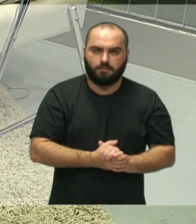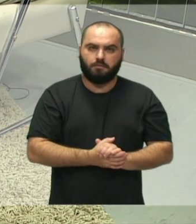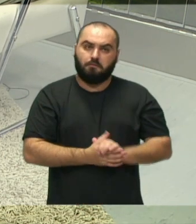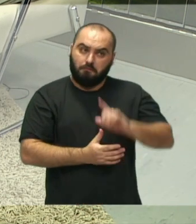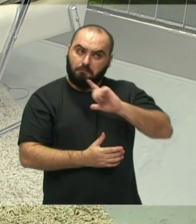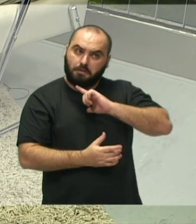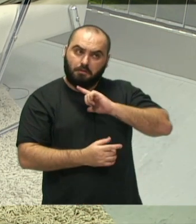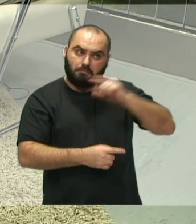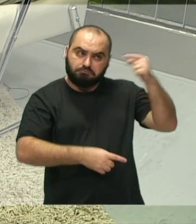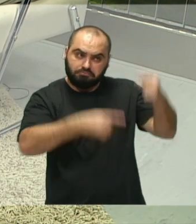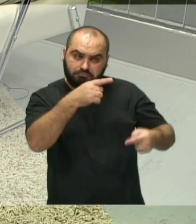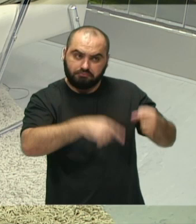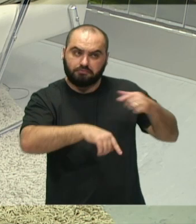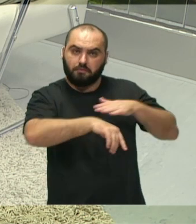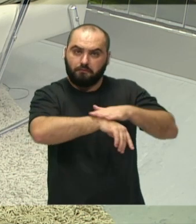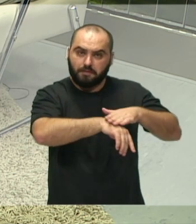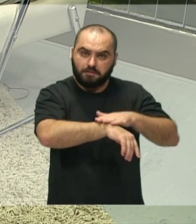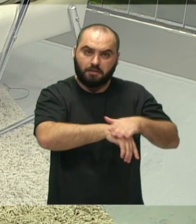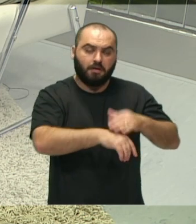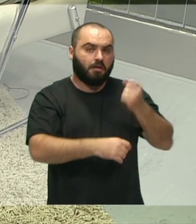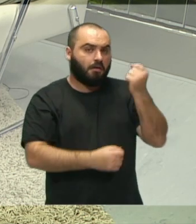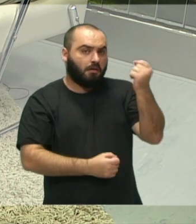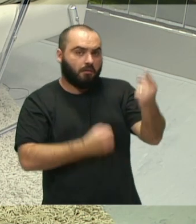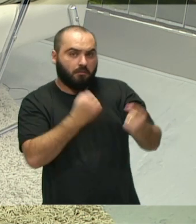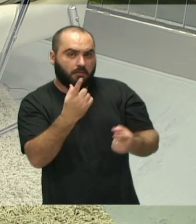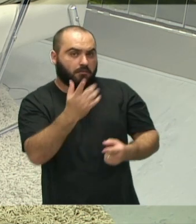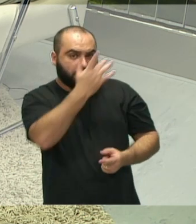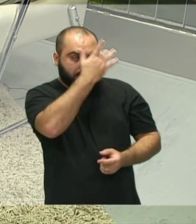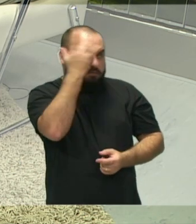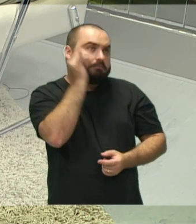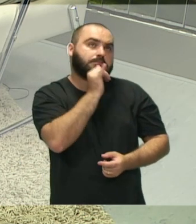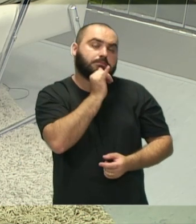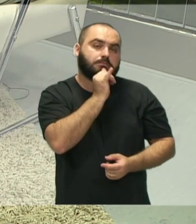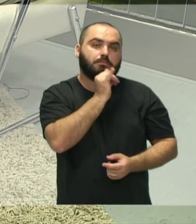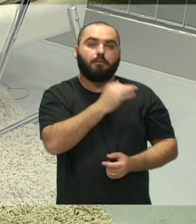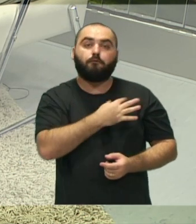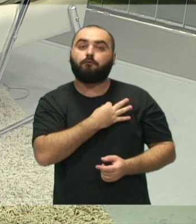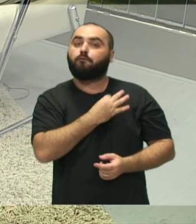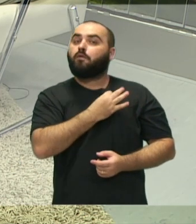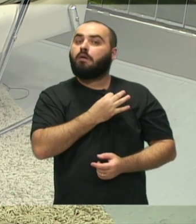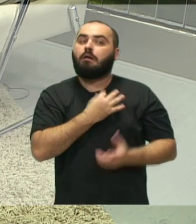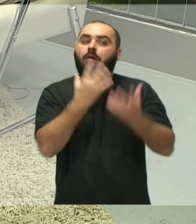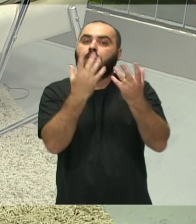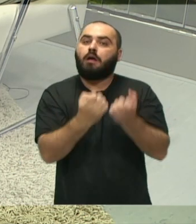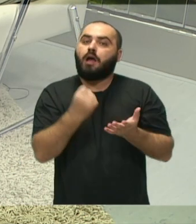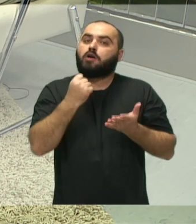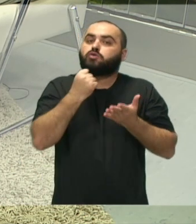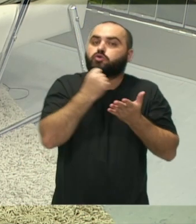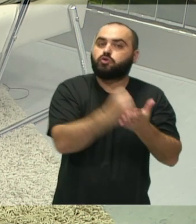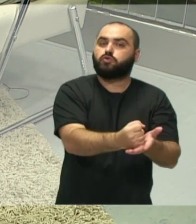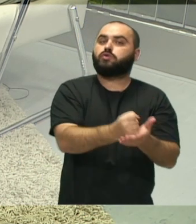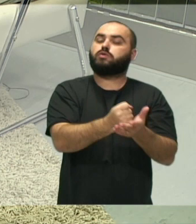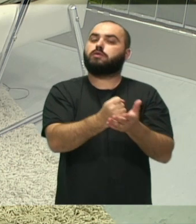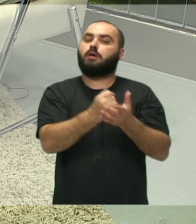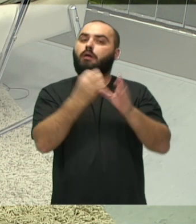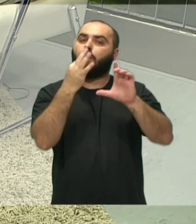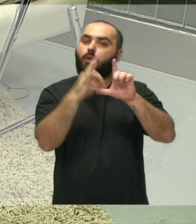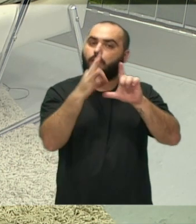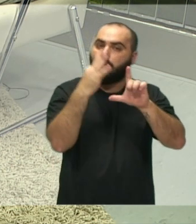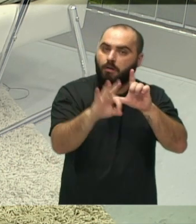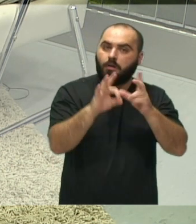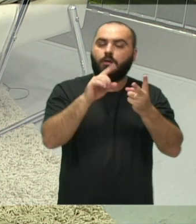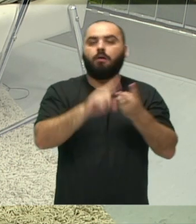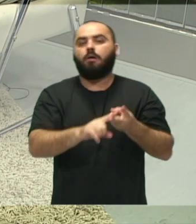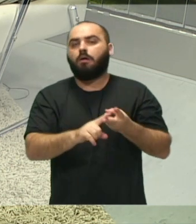campanha ou pelo menos alguma divulgação para voluntários que queiram contribuir todo esse processo de logística ou até mesmo dar um